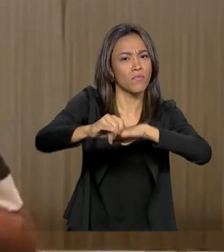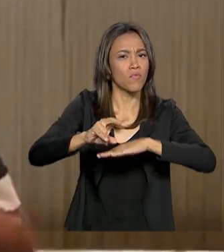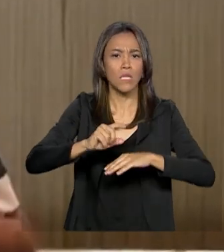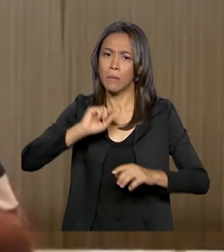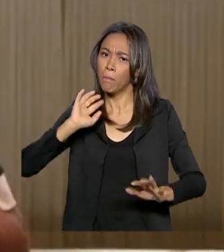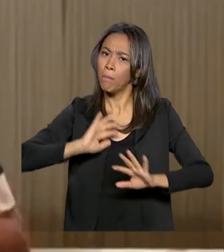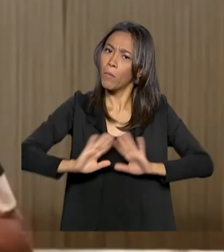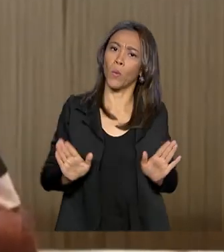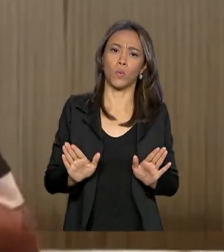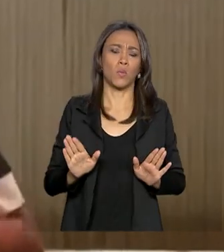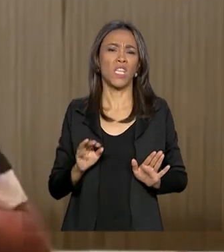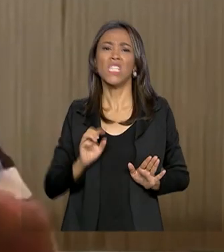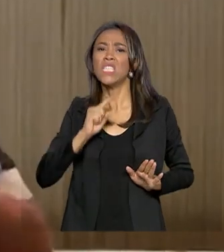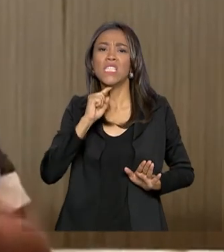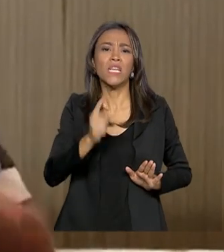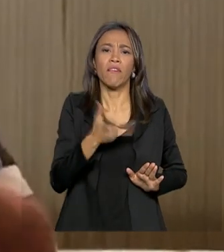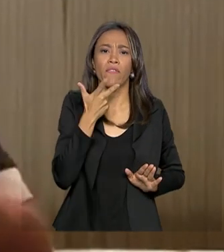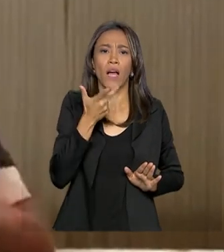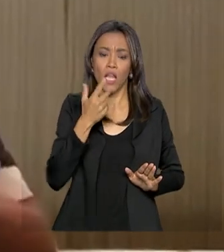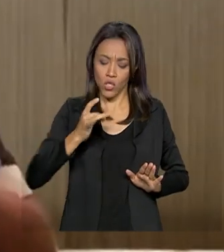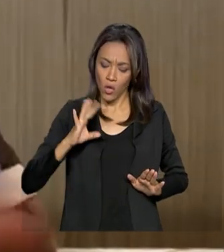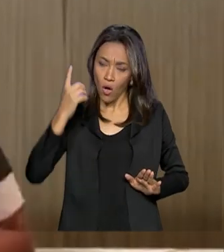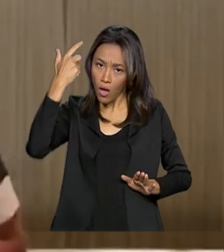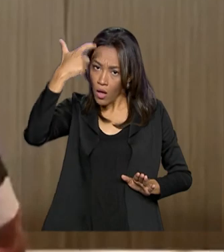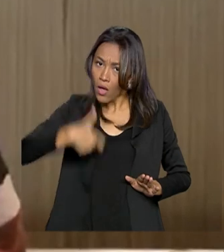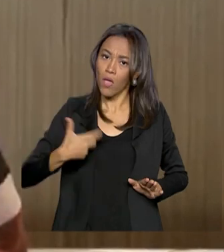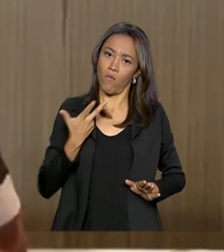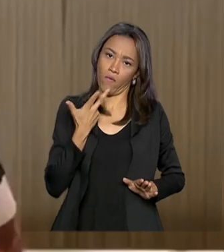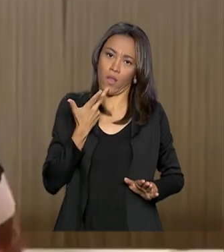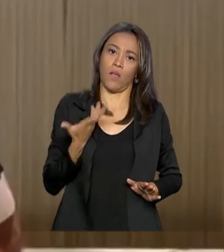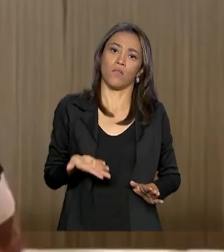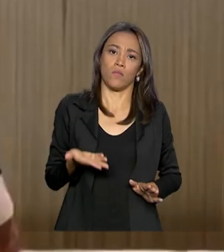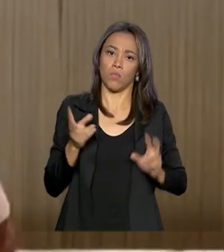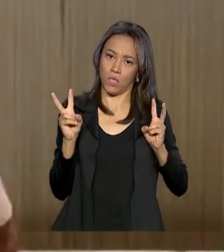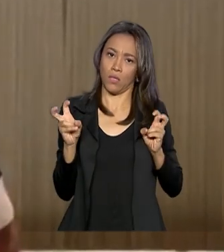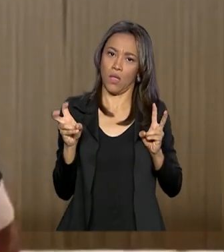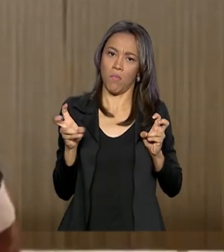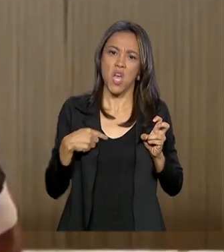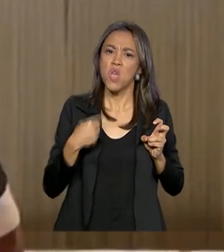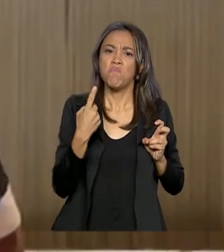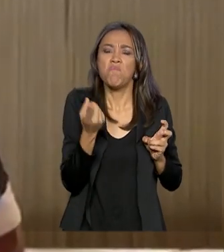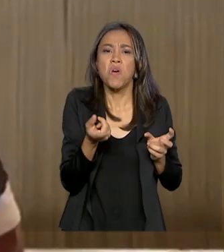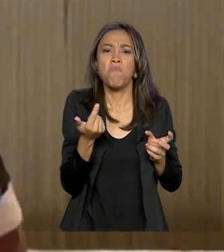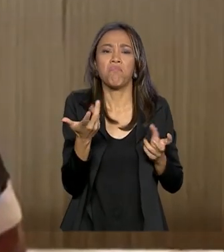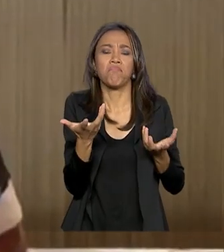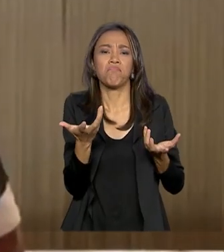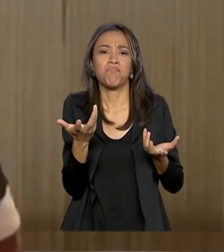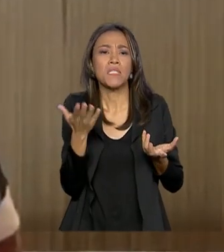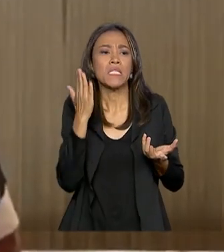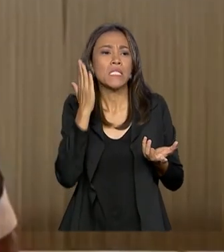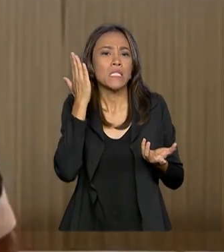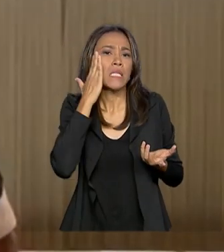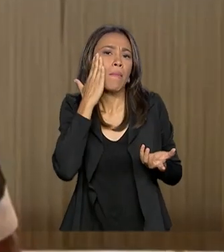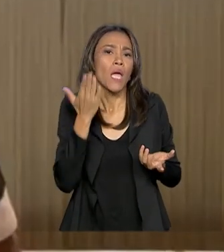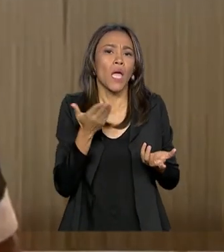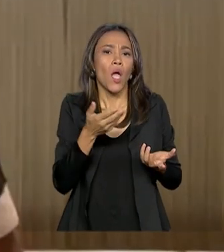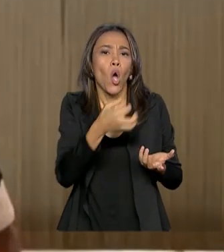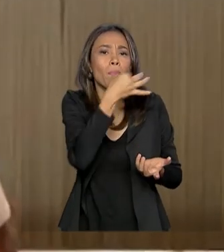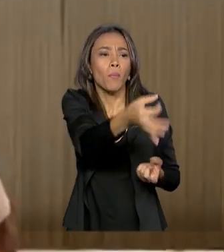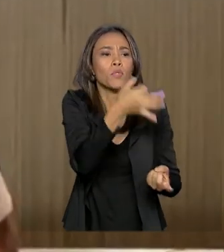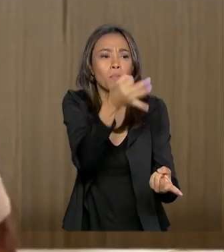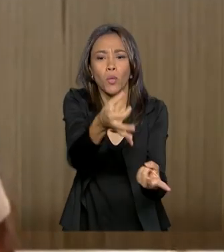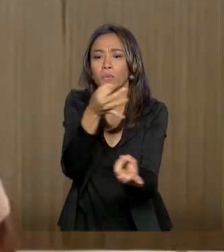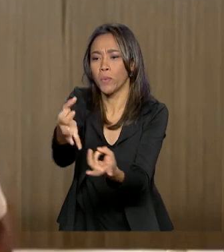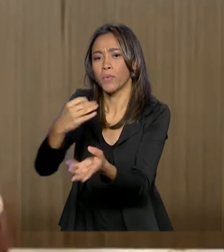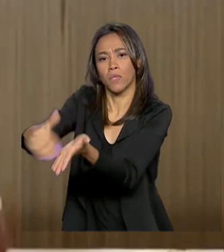fala no governo a não ser eu sobre essa questão. Não me interessa aparecer de secretários, seja